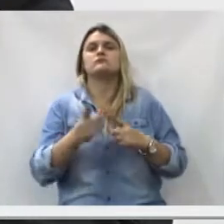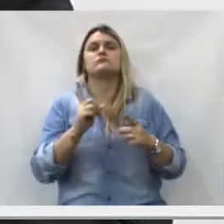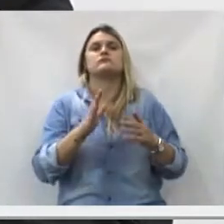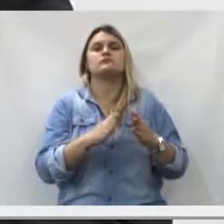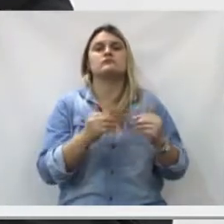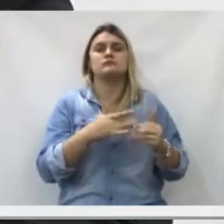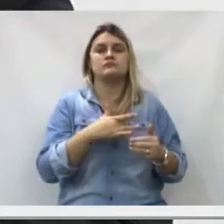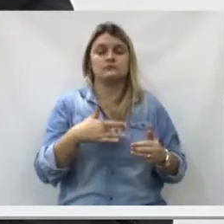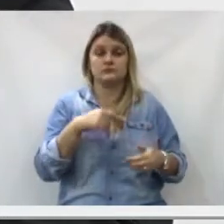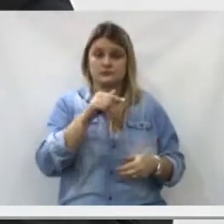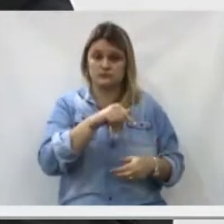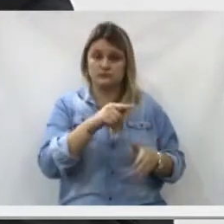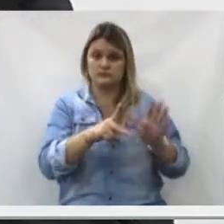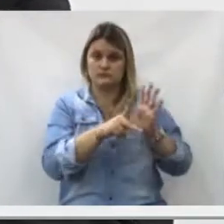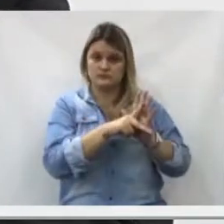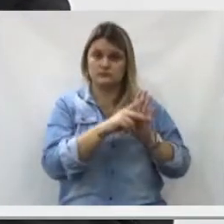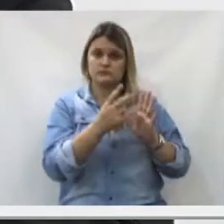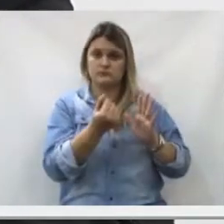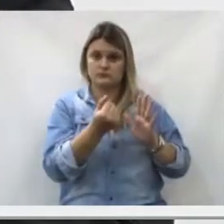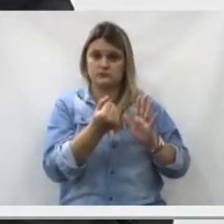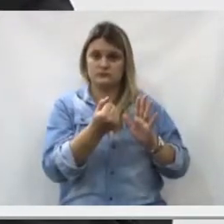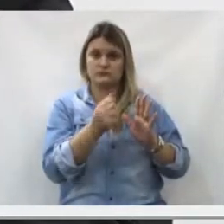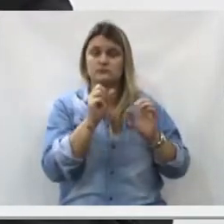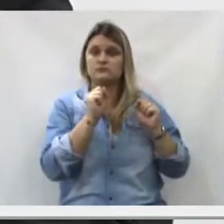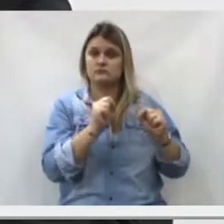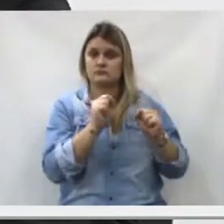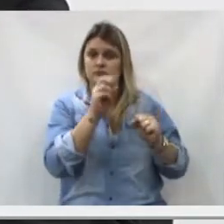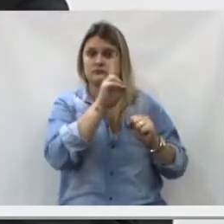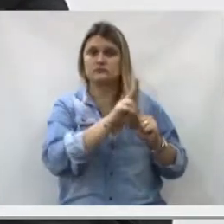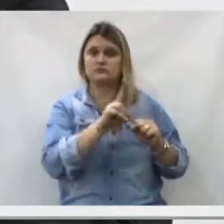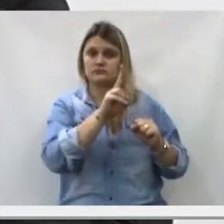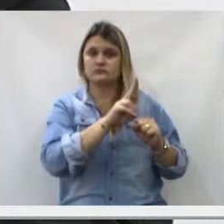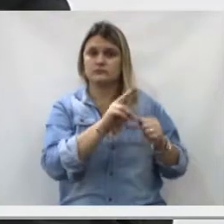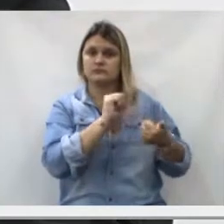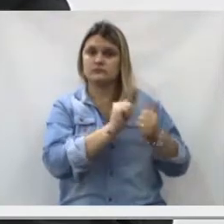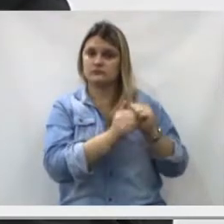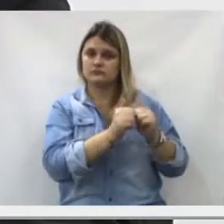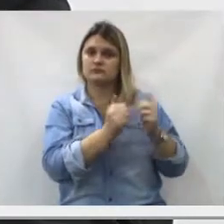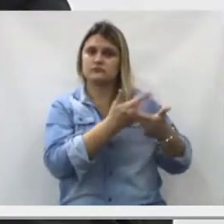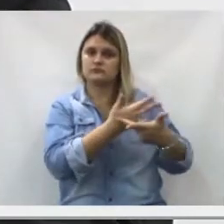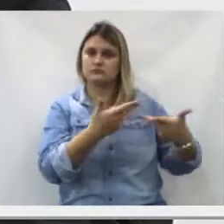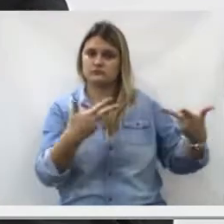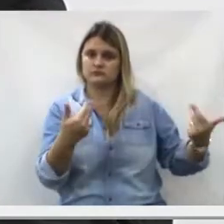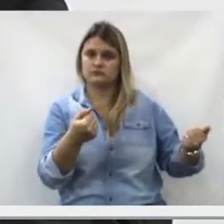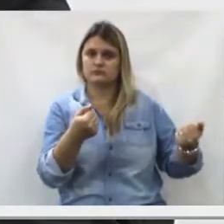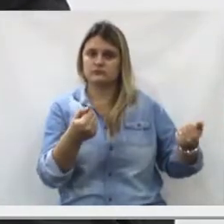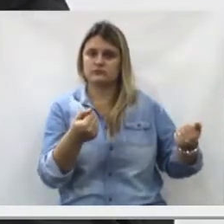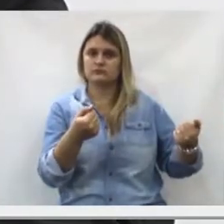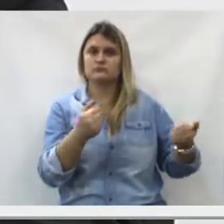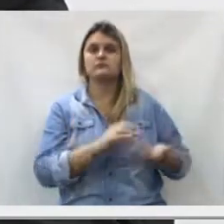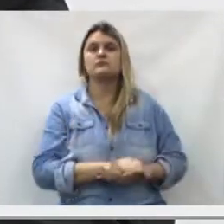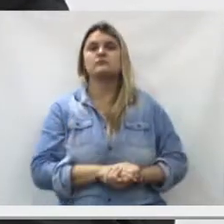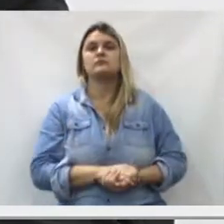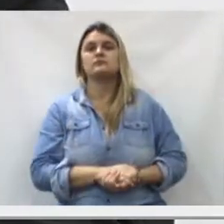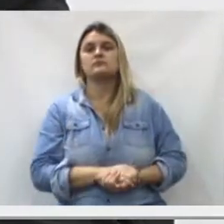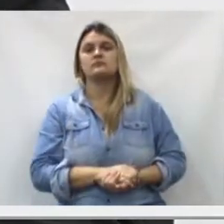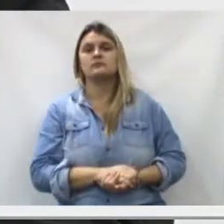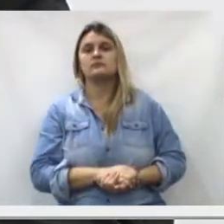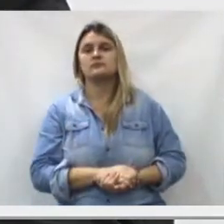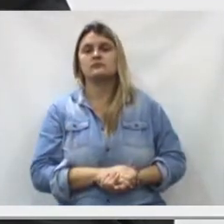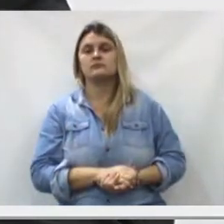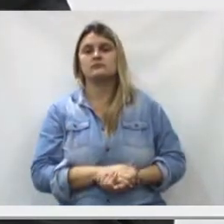pessoas, mas e o dinheiro para a saúde? Por que não pediu para a saúde? Esse dinheiro só pode ser usado